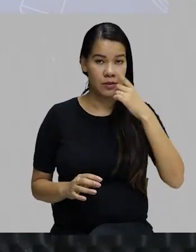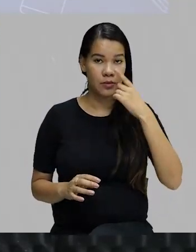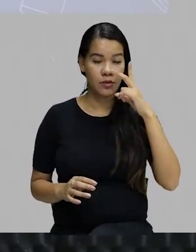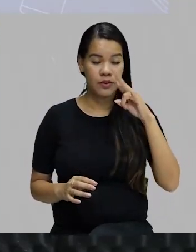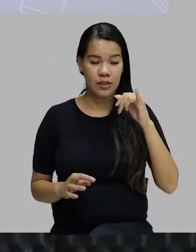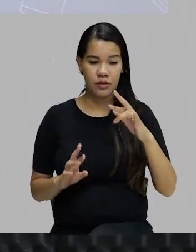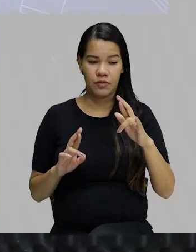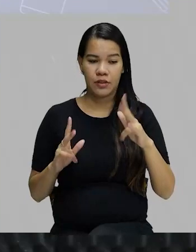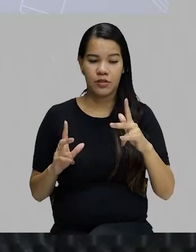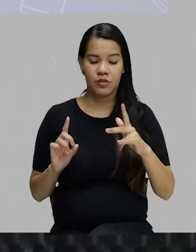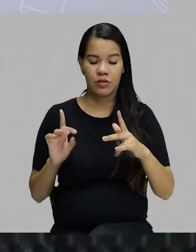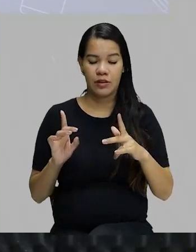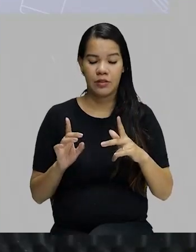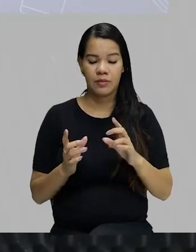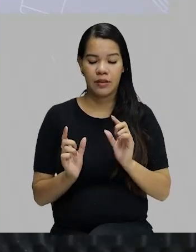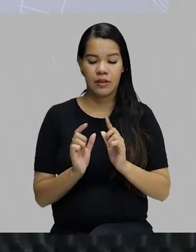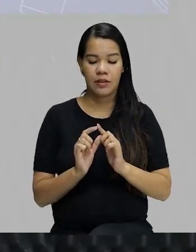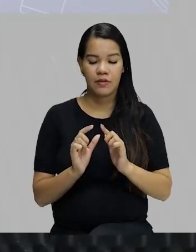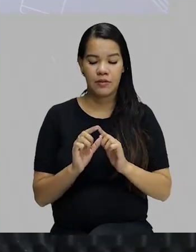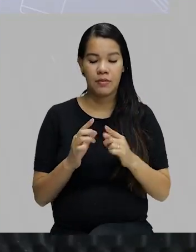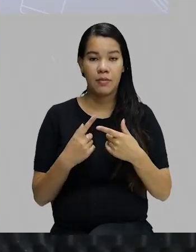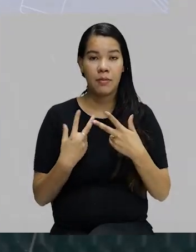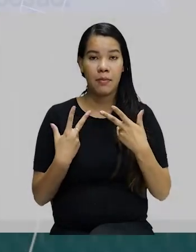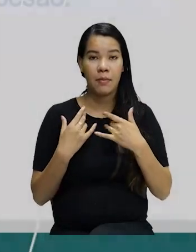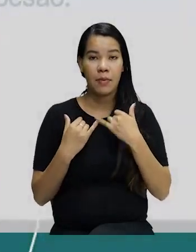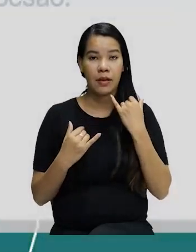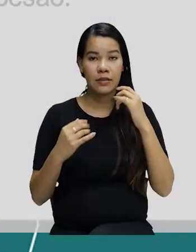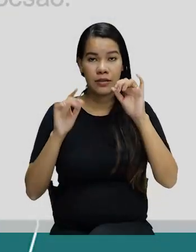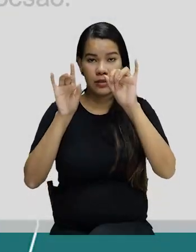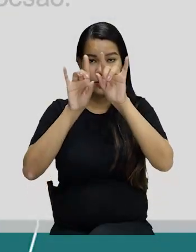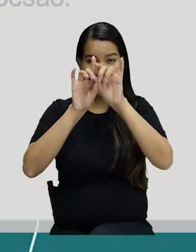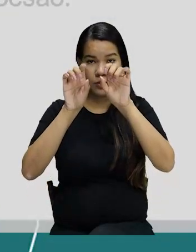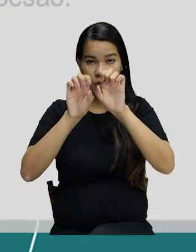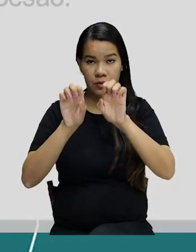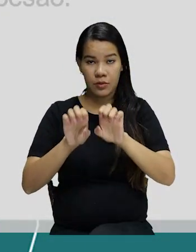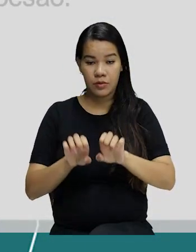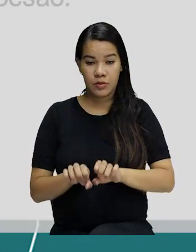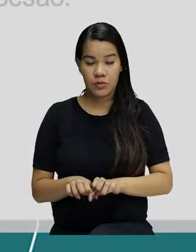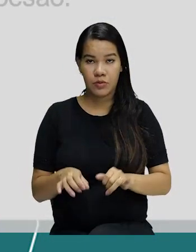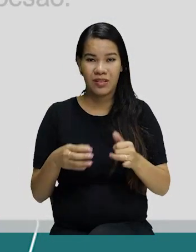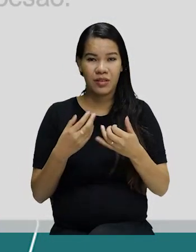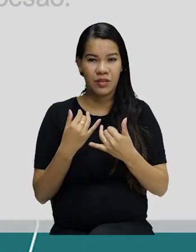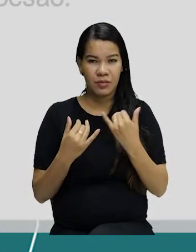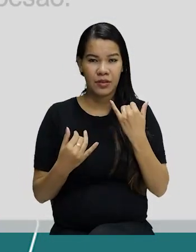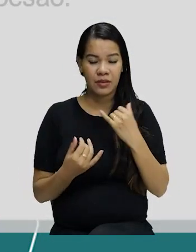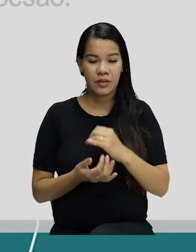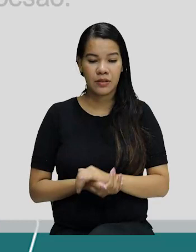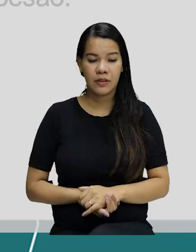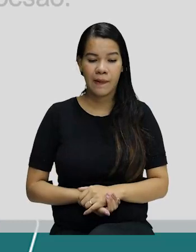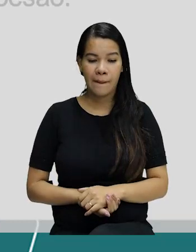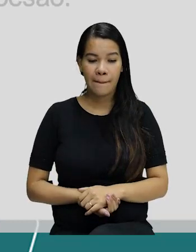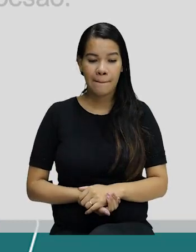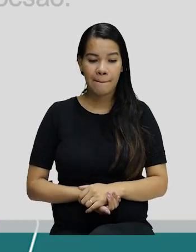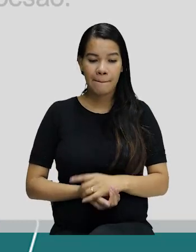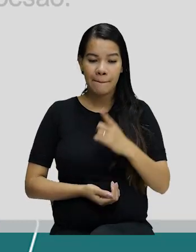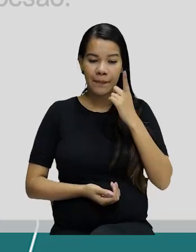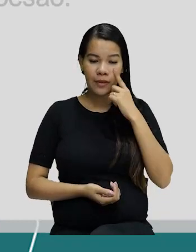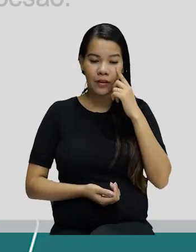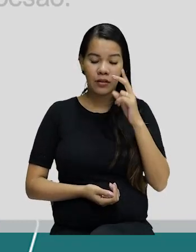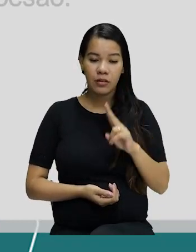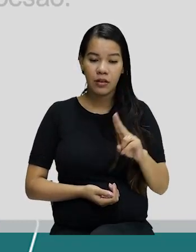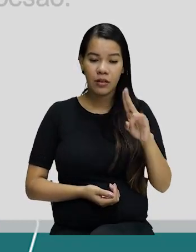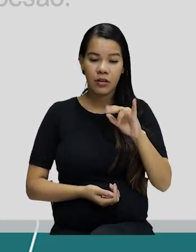Mas é a mesma sistemática. Dúvidas no uso do imperativo muito comuns. Então, o principal erro na